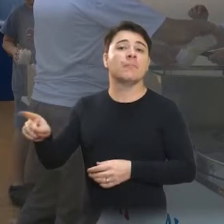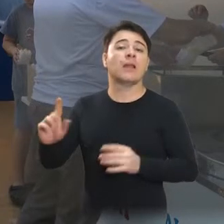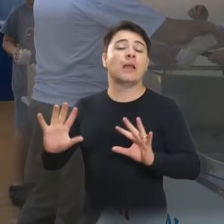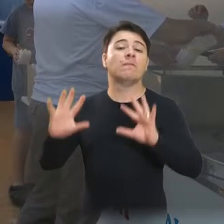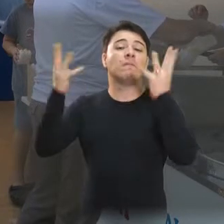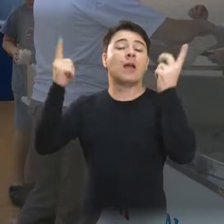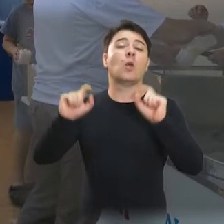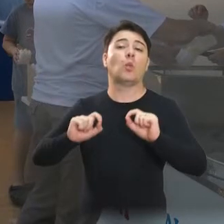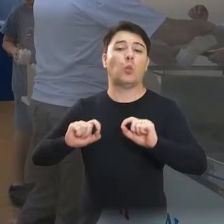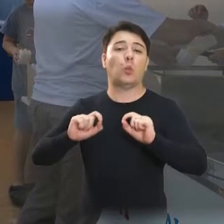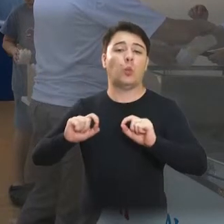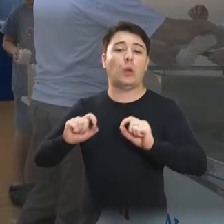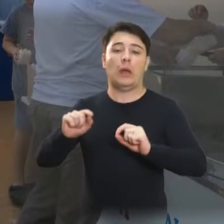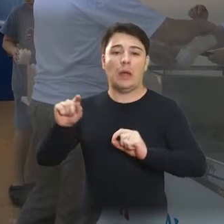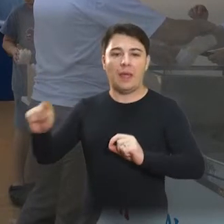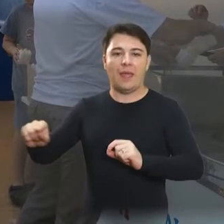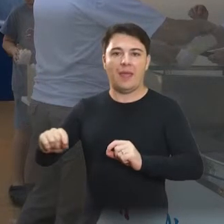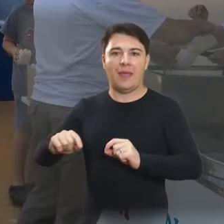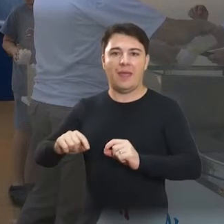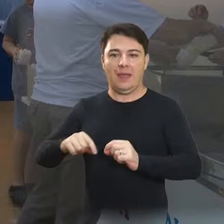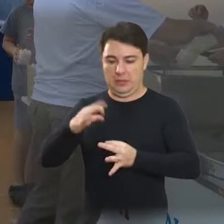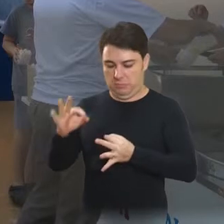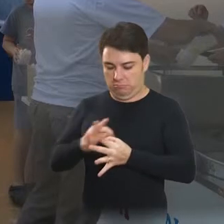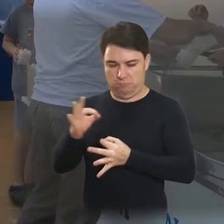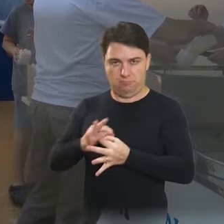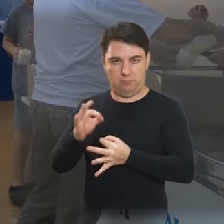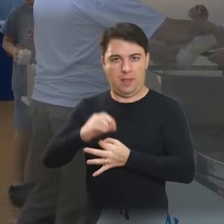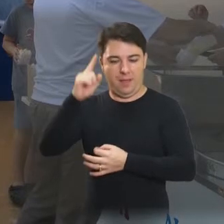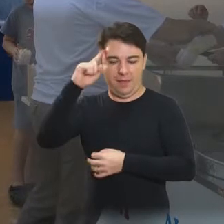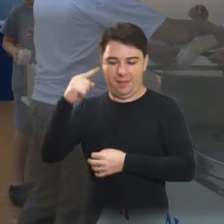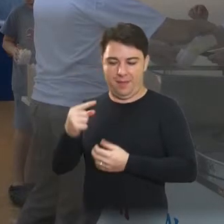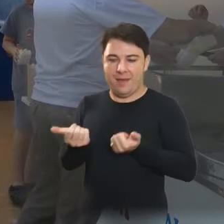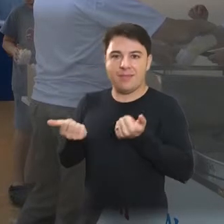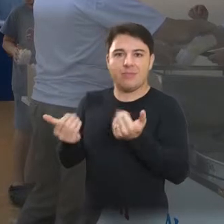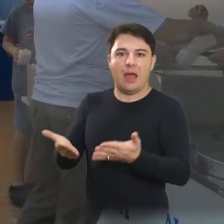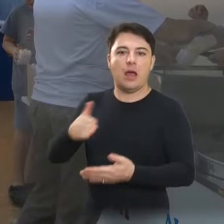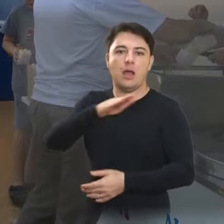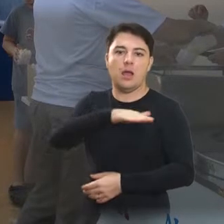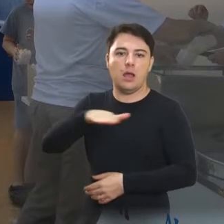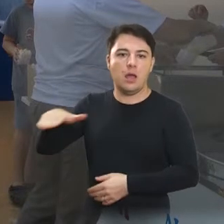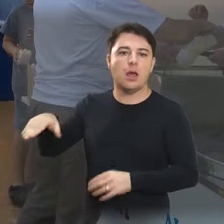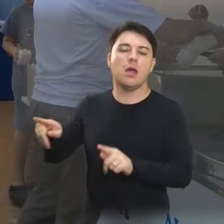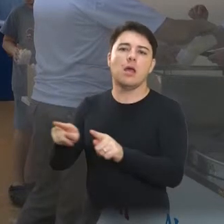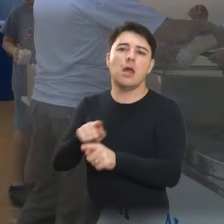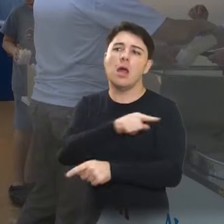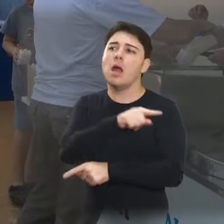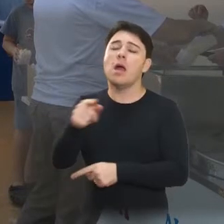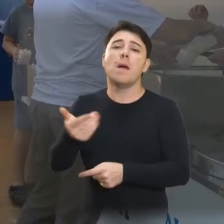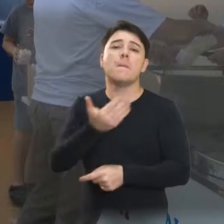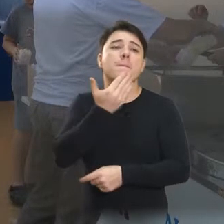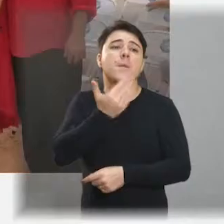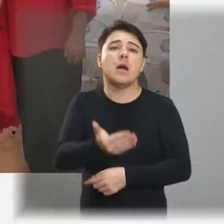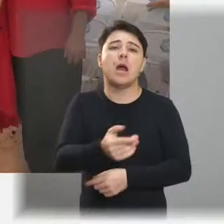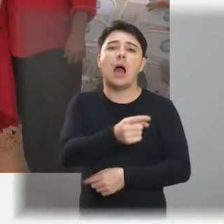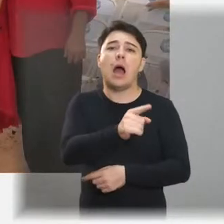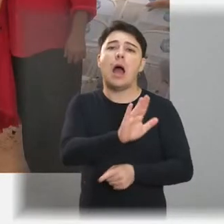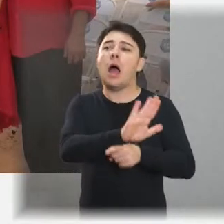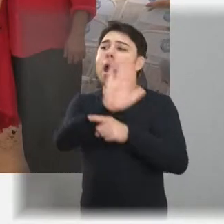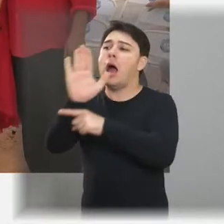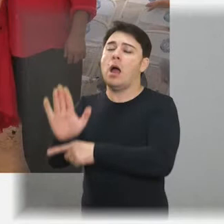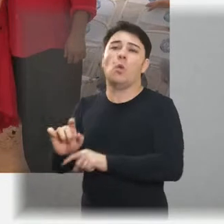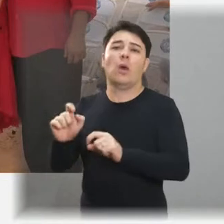faz as peruquinhas para crianças. Então, eles têm horas, até pedem a colaboração, quem quiser doar